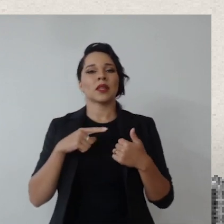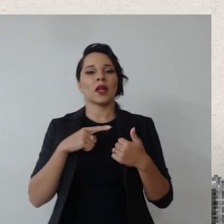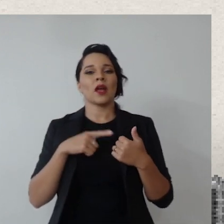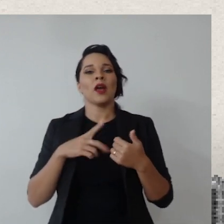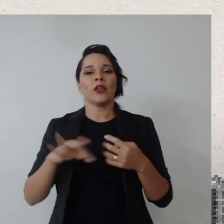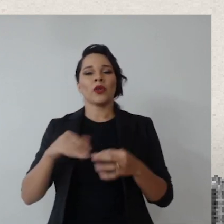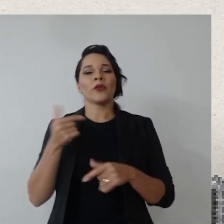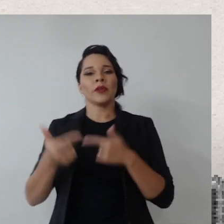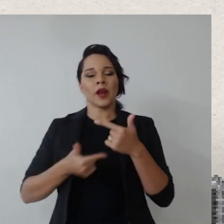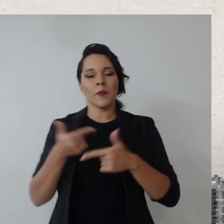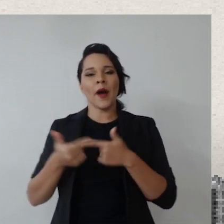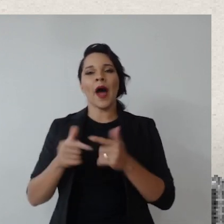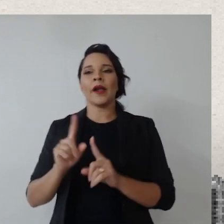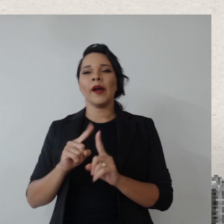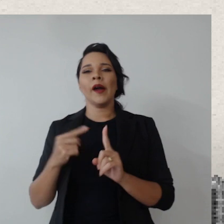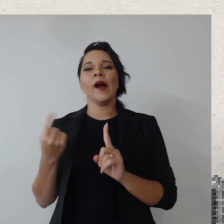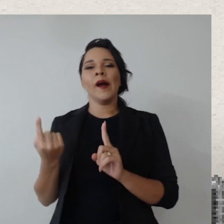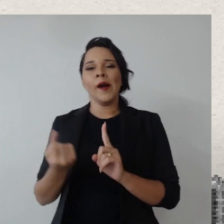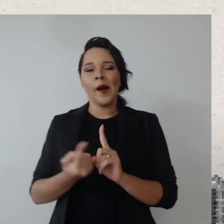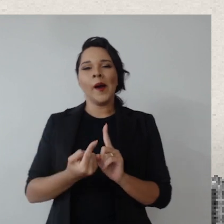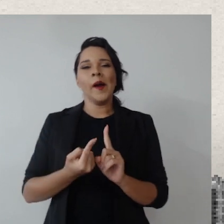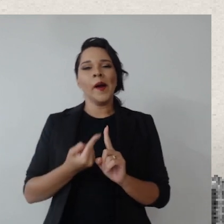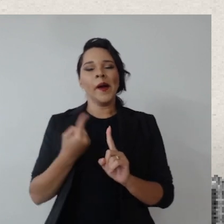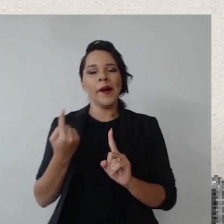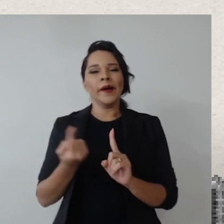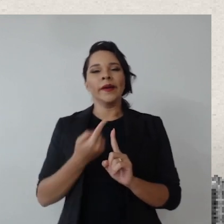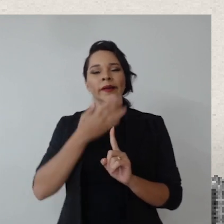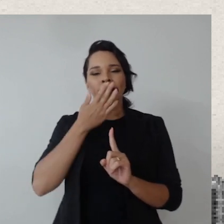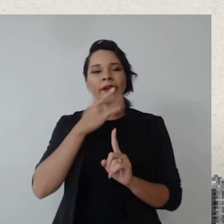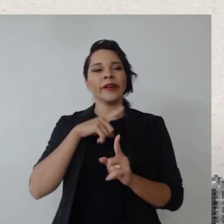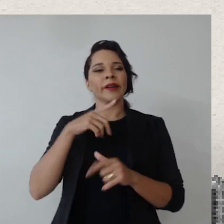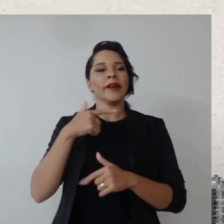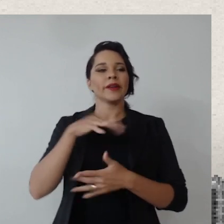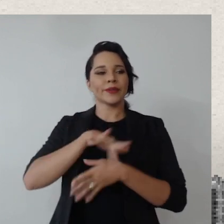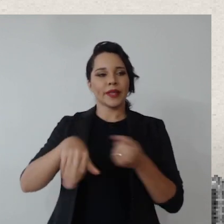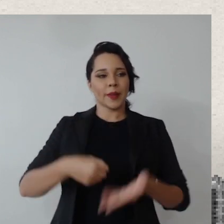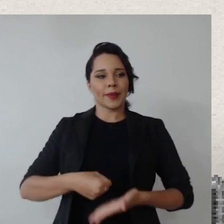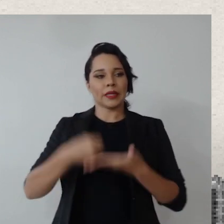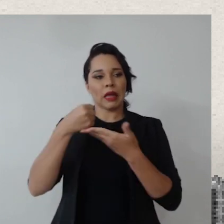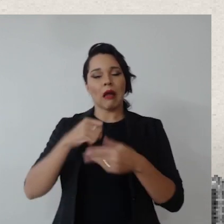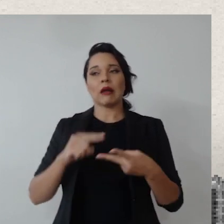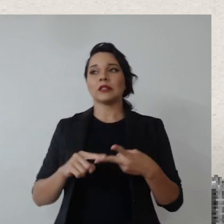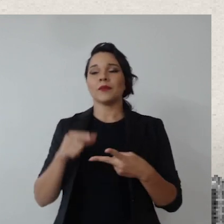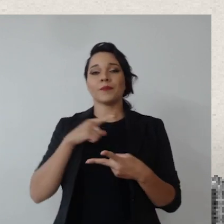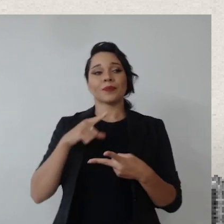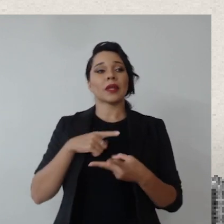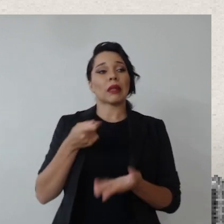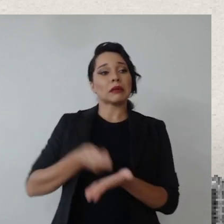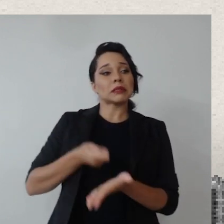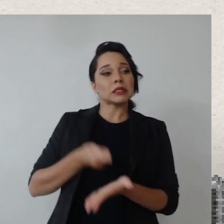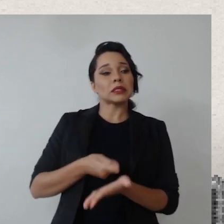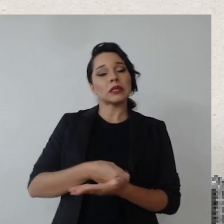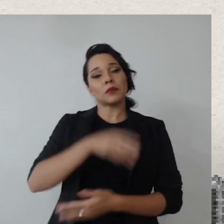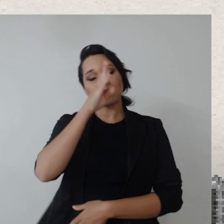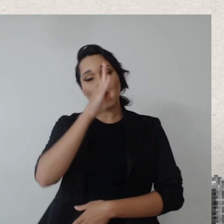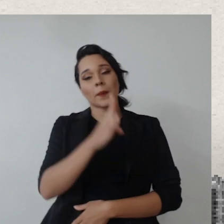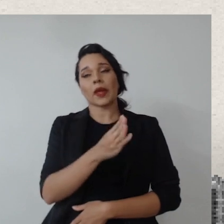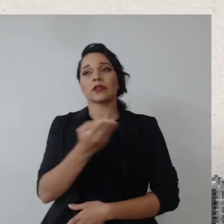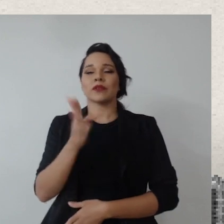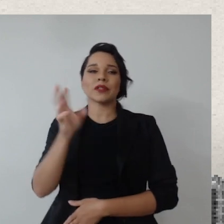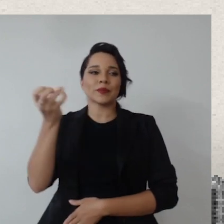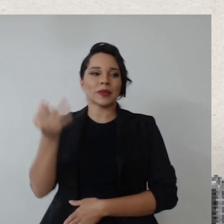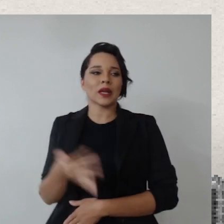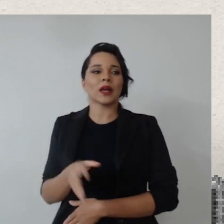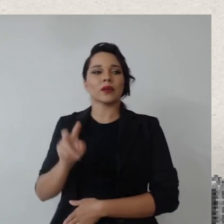um trabalho que está em torno, né, que envolve a sustentabilidade, que envolve ISG, que principalmente,